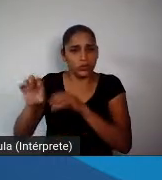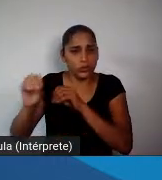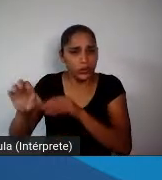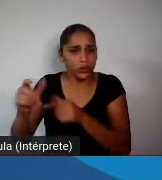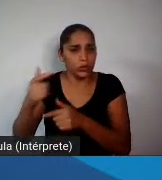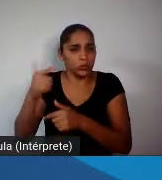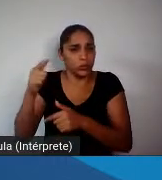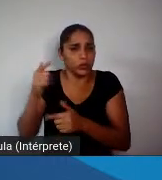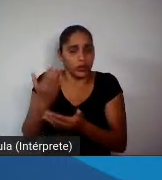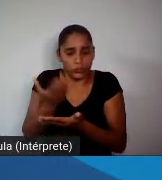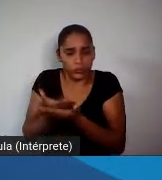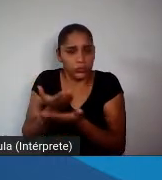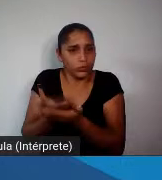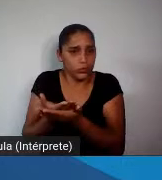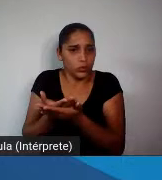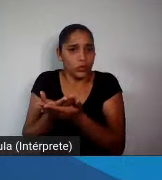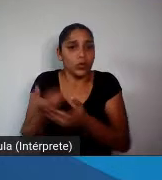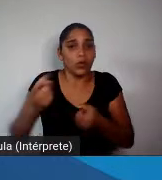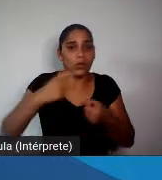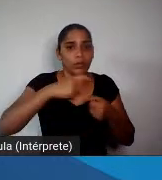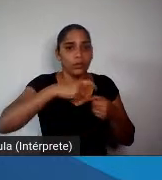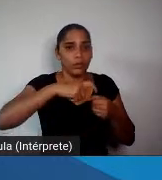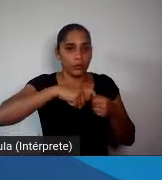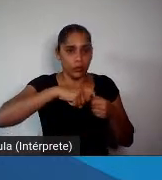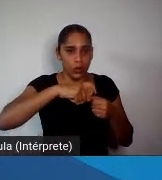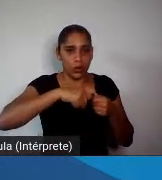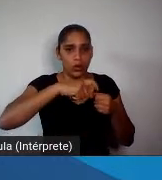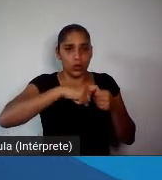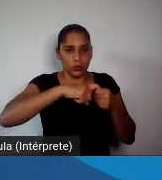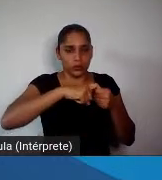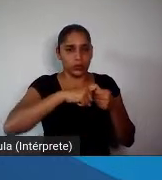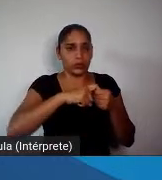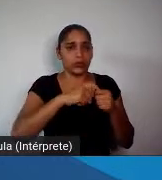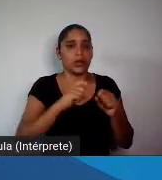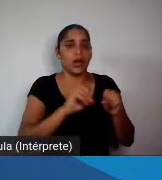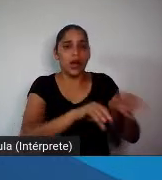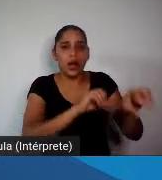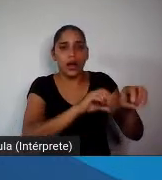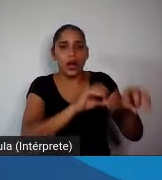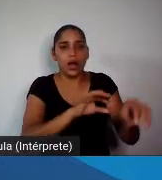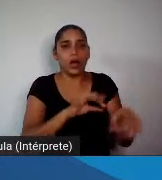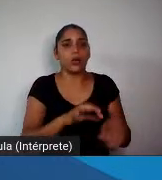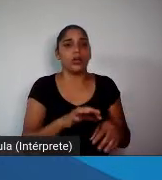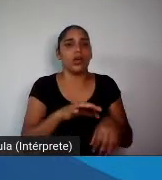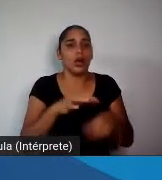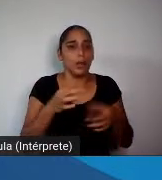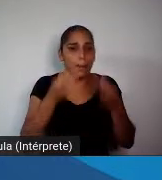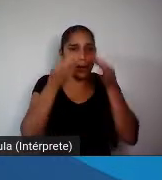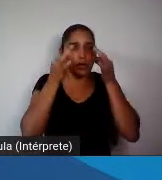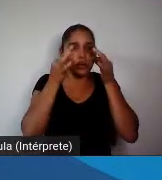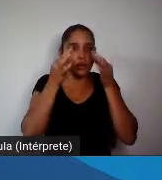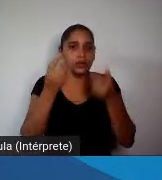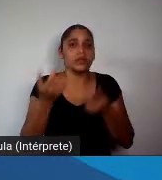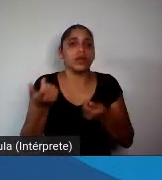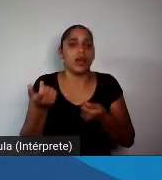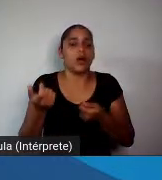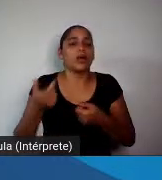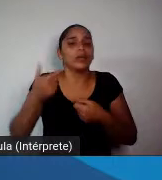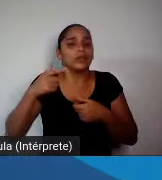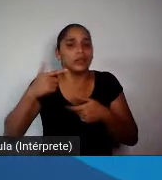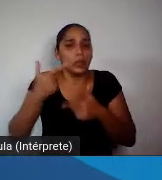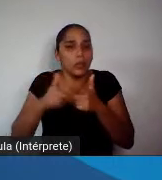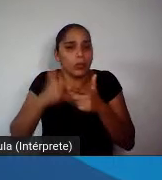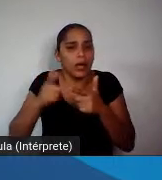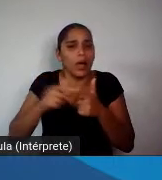presencial híbrido, os abusos sexuais, os abusos físicos, a gravidez na adolescência tem aumentado, o trabalho infantil,